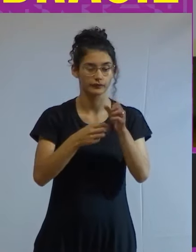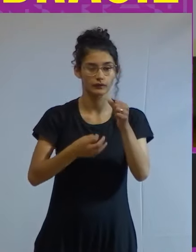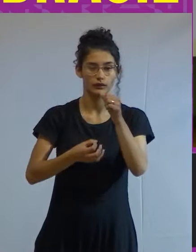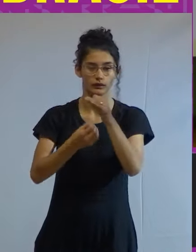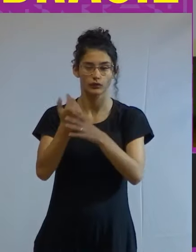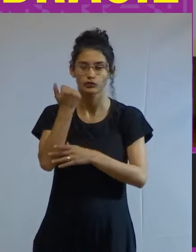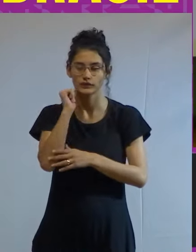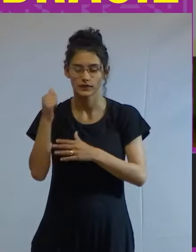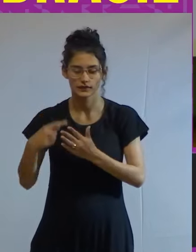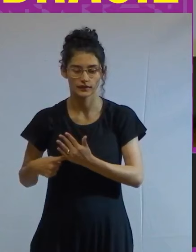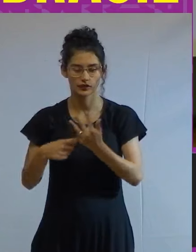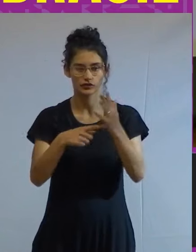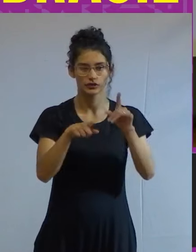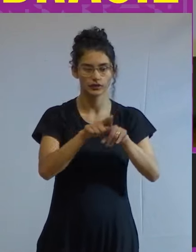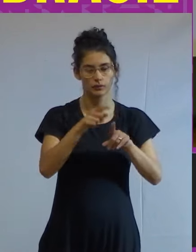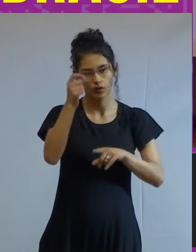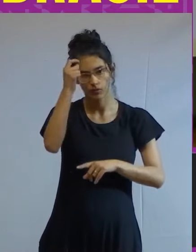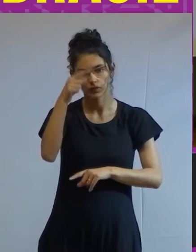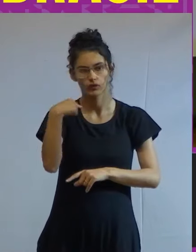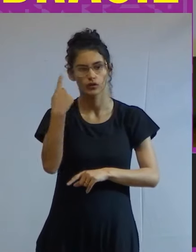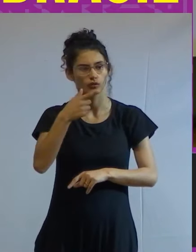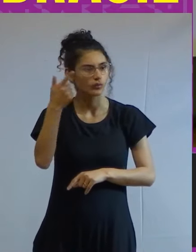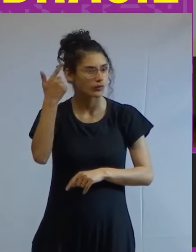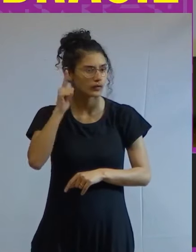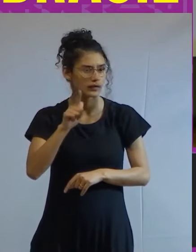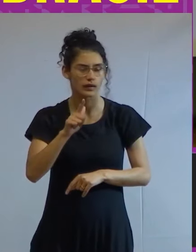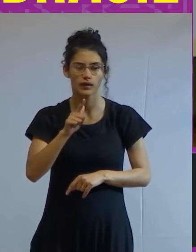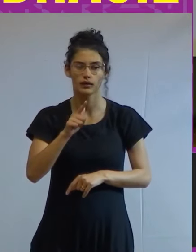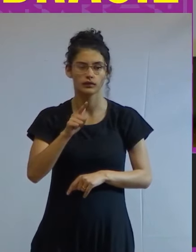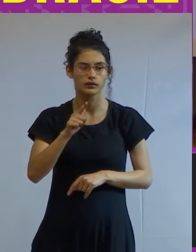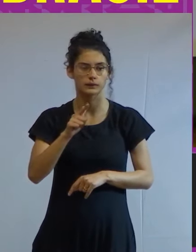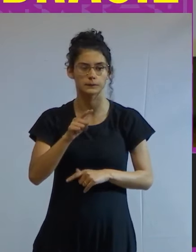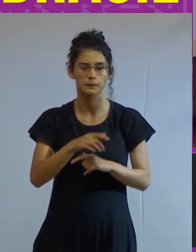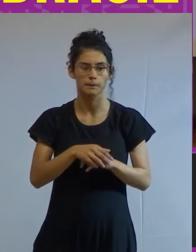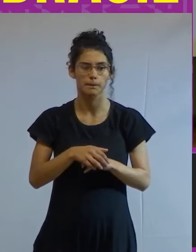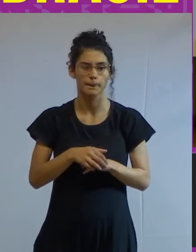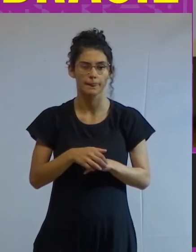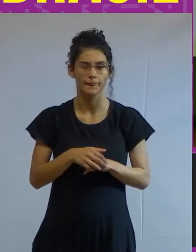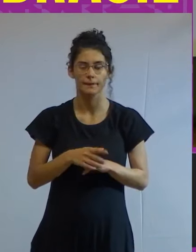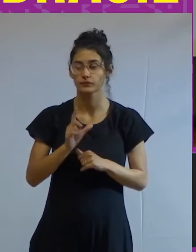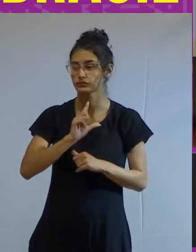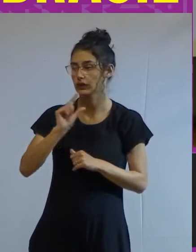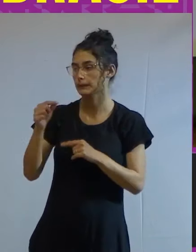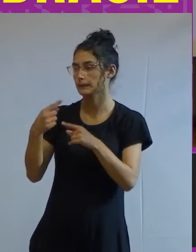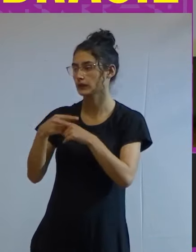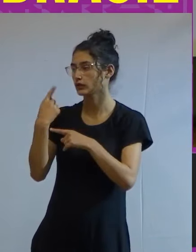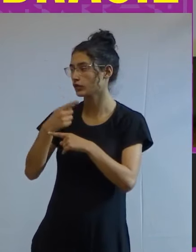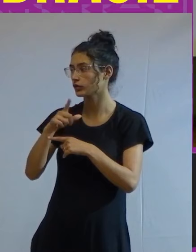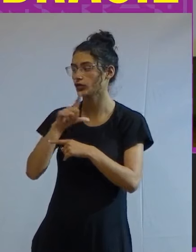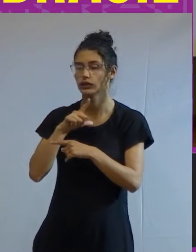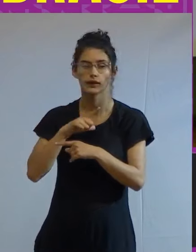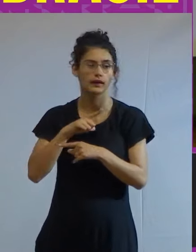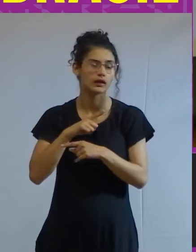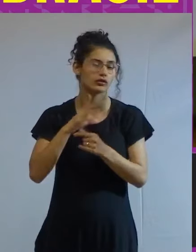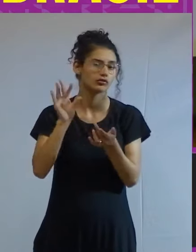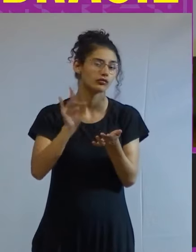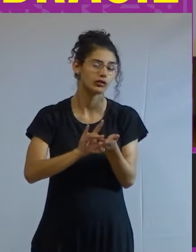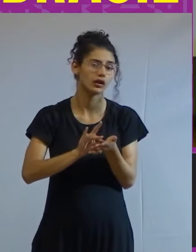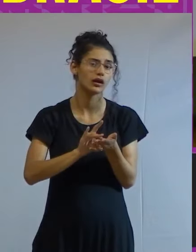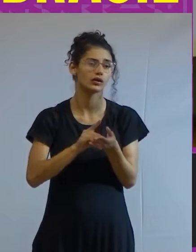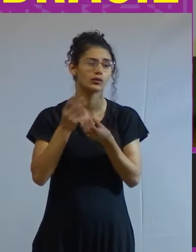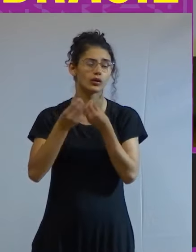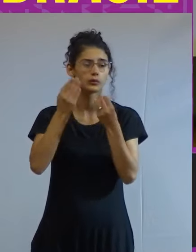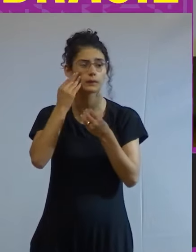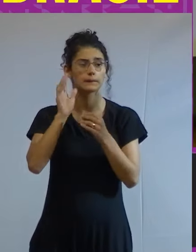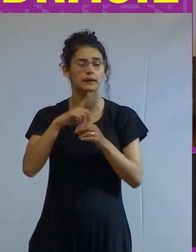de ciência tecnologia e conhecimento a gente não vai conseguir não digo sair do buraco porque isso a gente não tem mesmo como